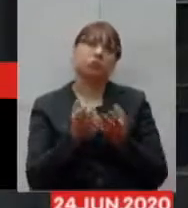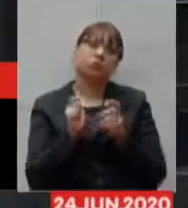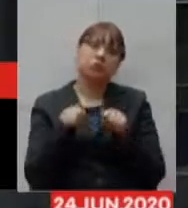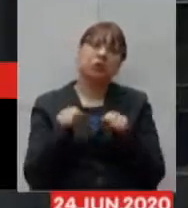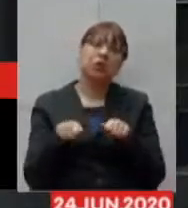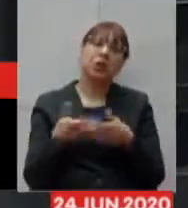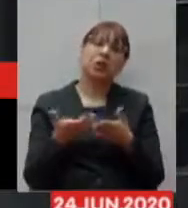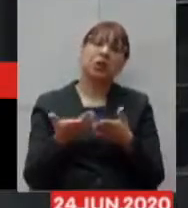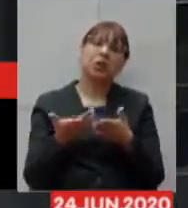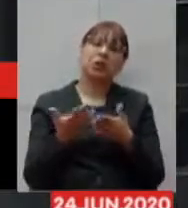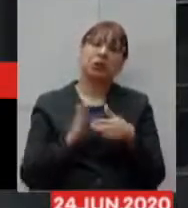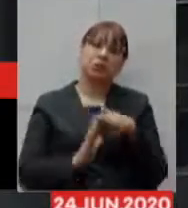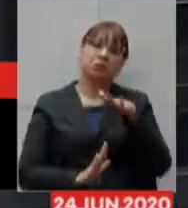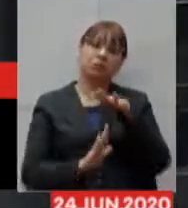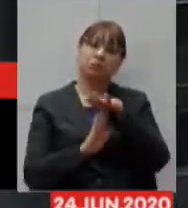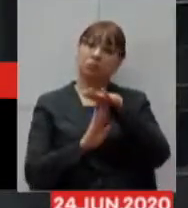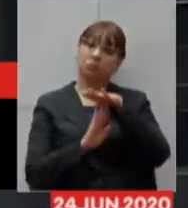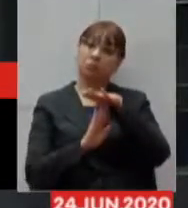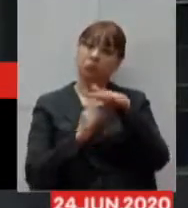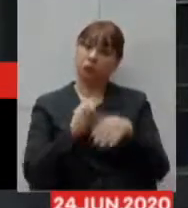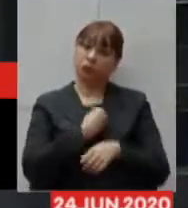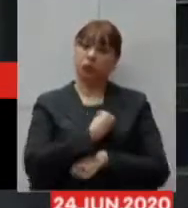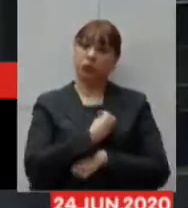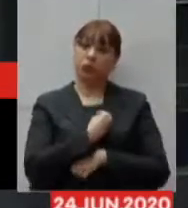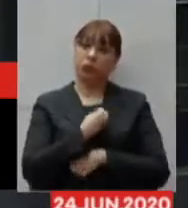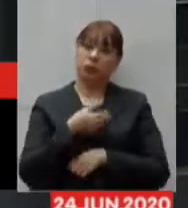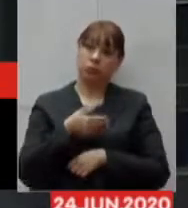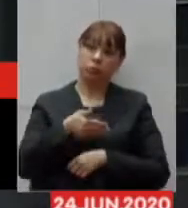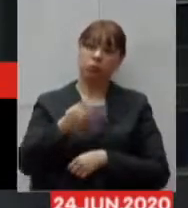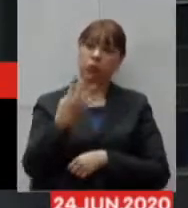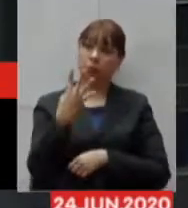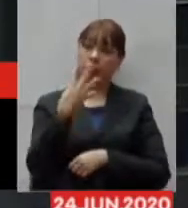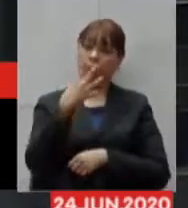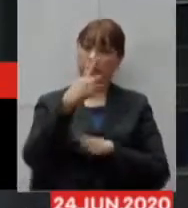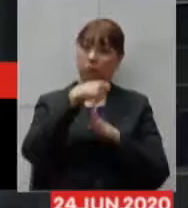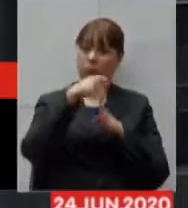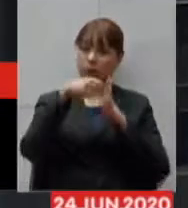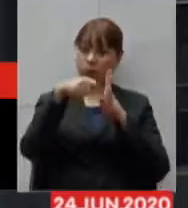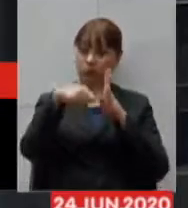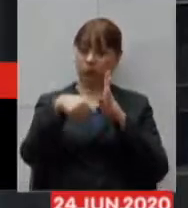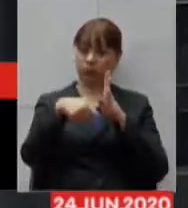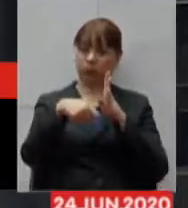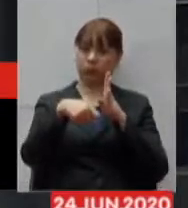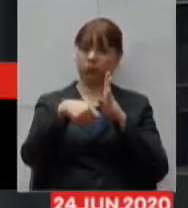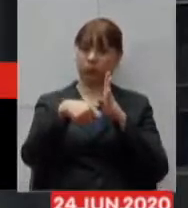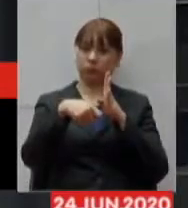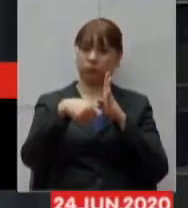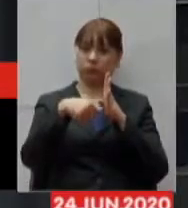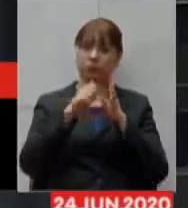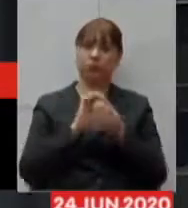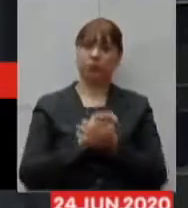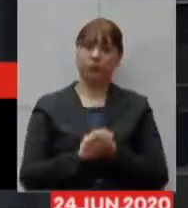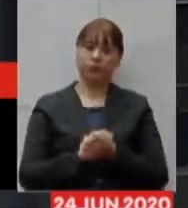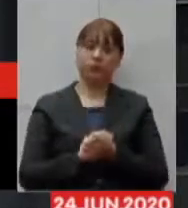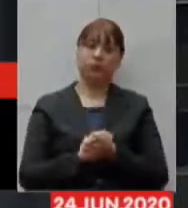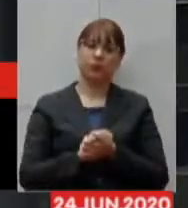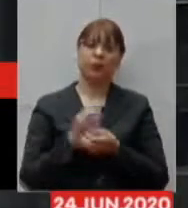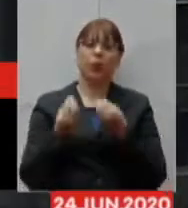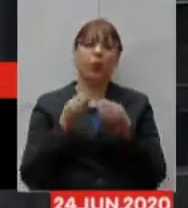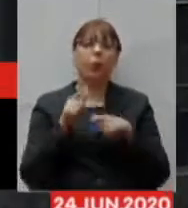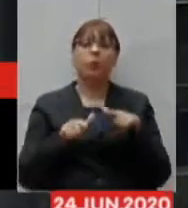de quatro meses com operação full time. Ou seja,